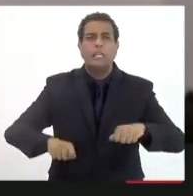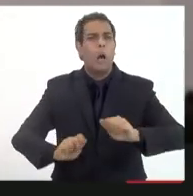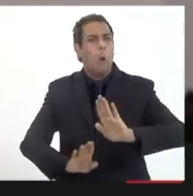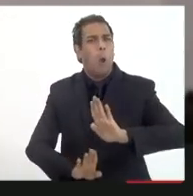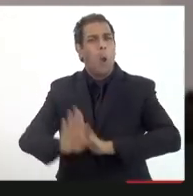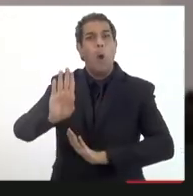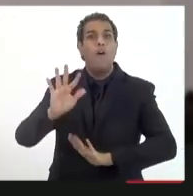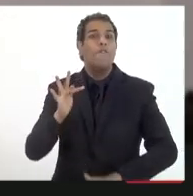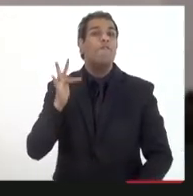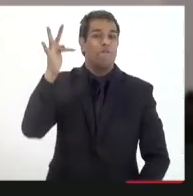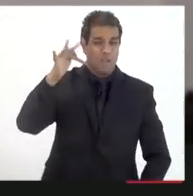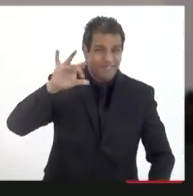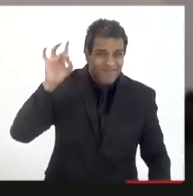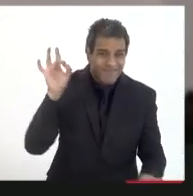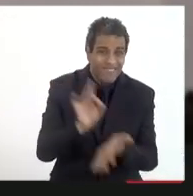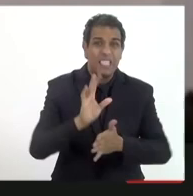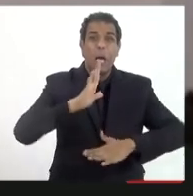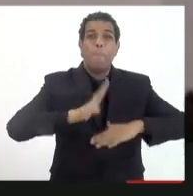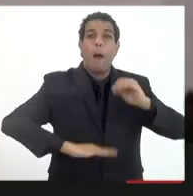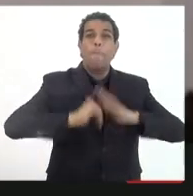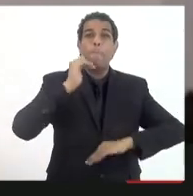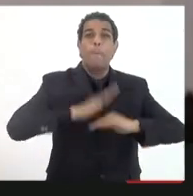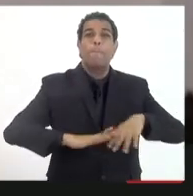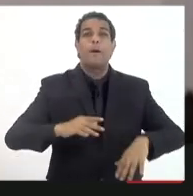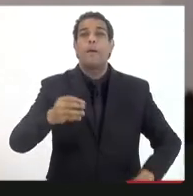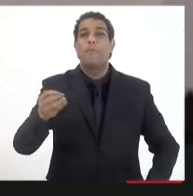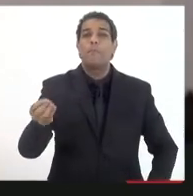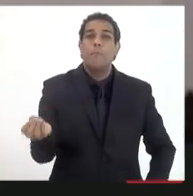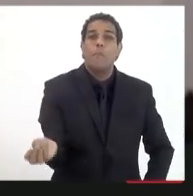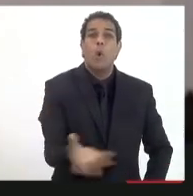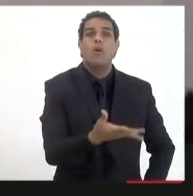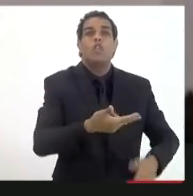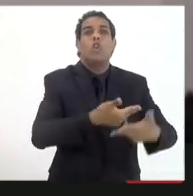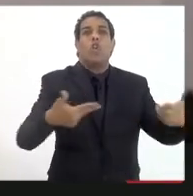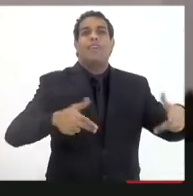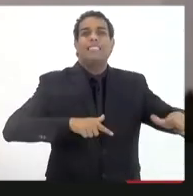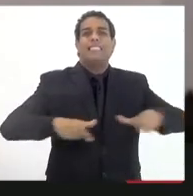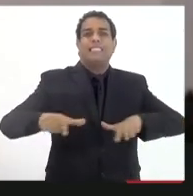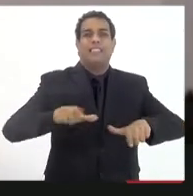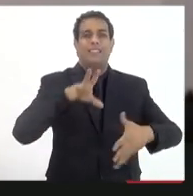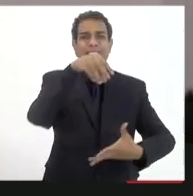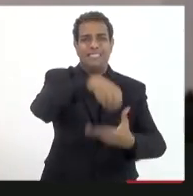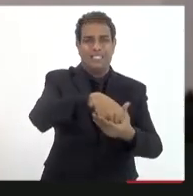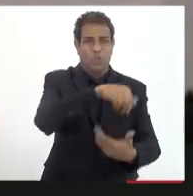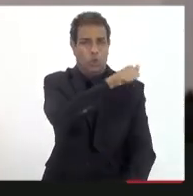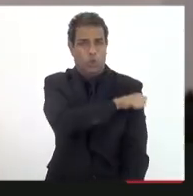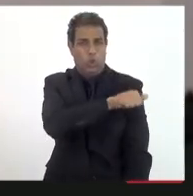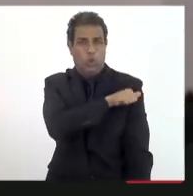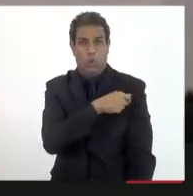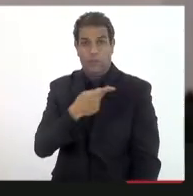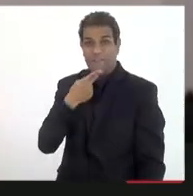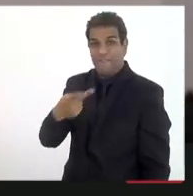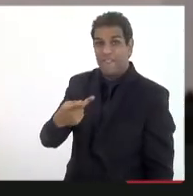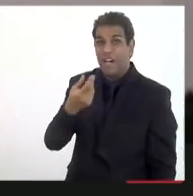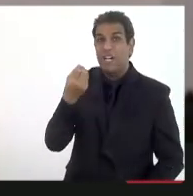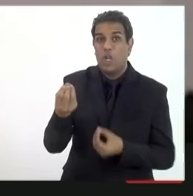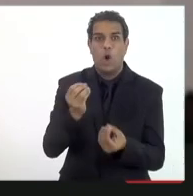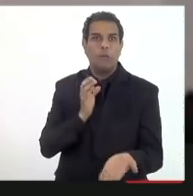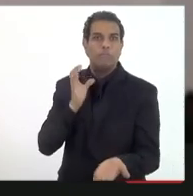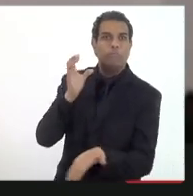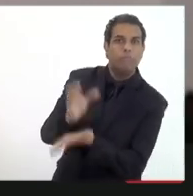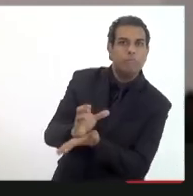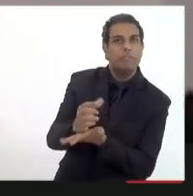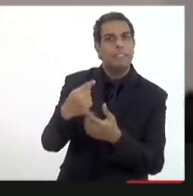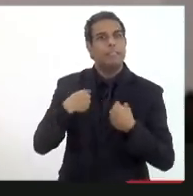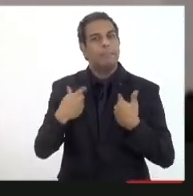para o futuro na geração de emprego e renda então eu quando falei da questão do custeio é claro eu